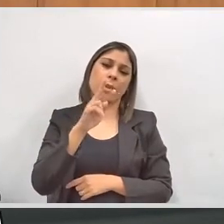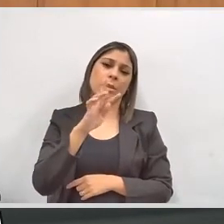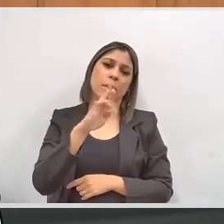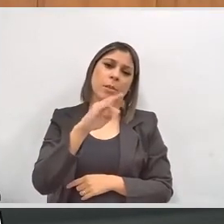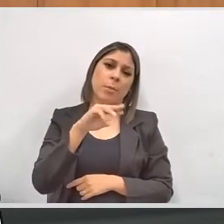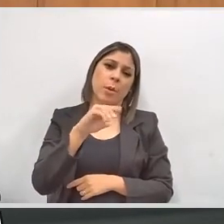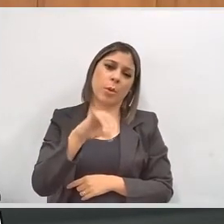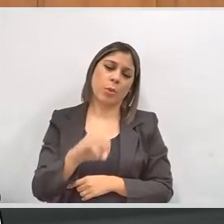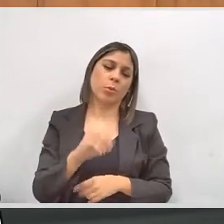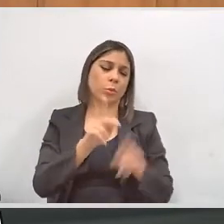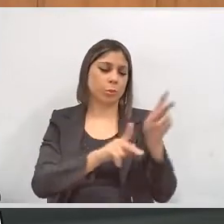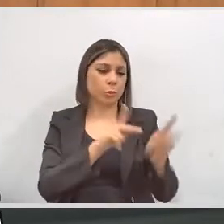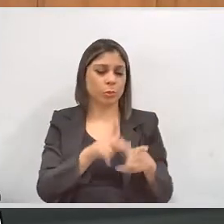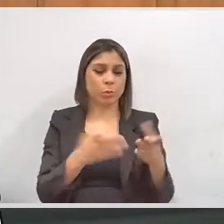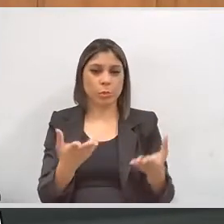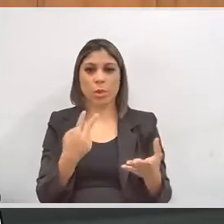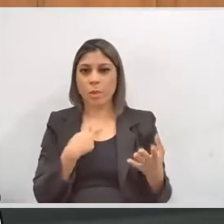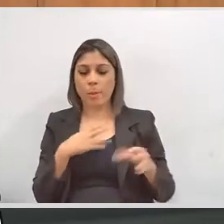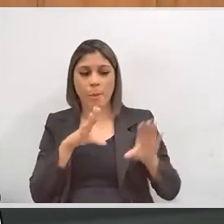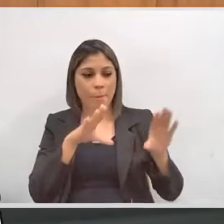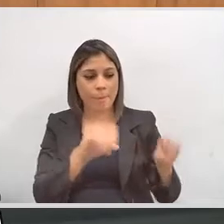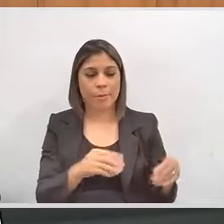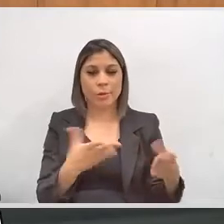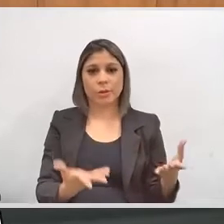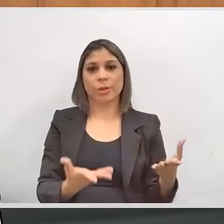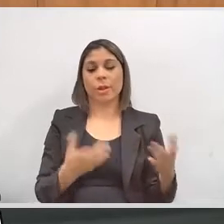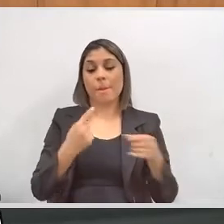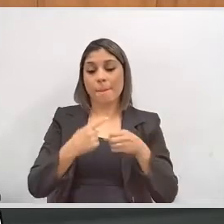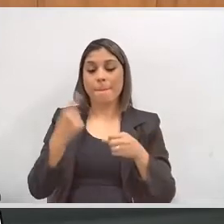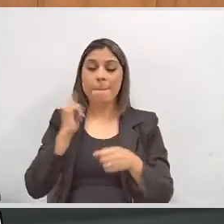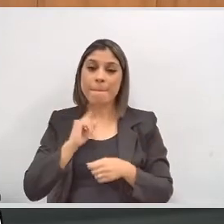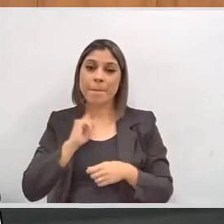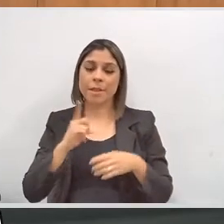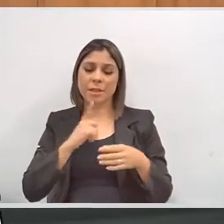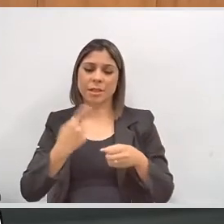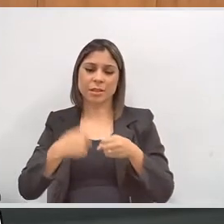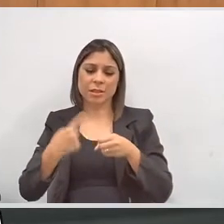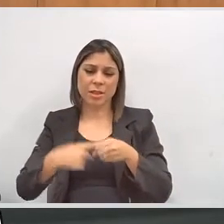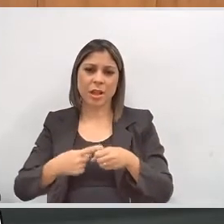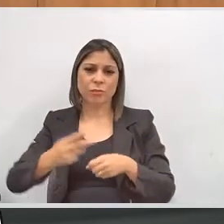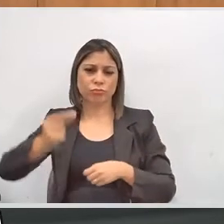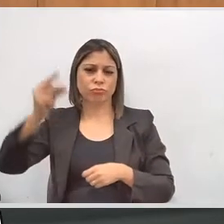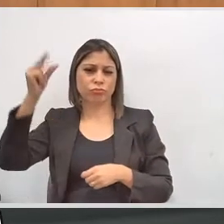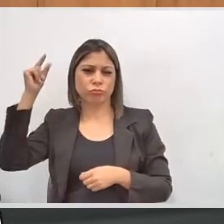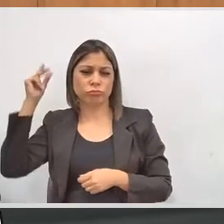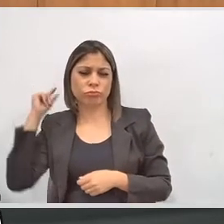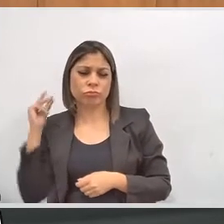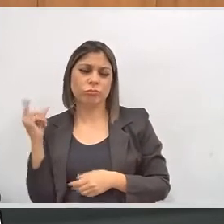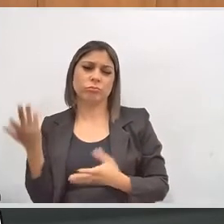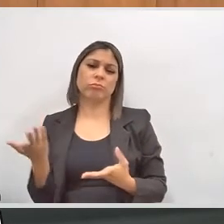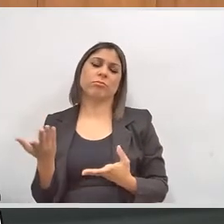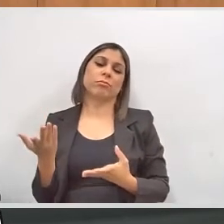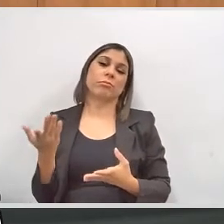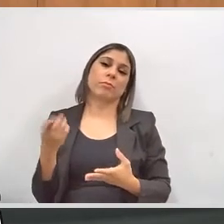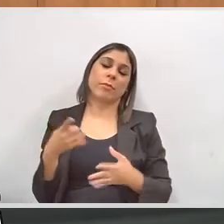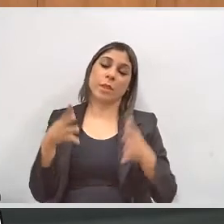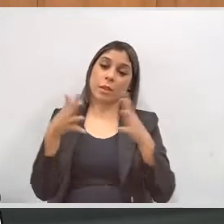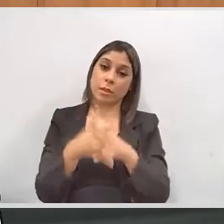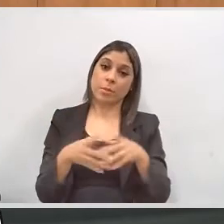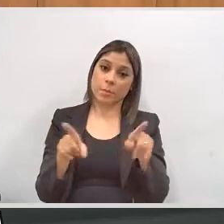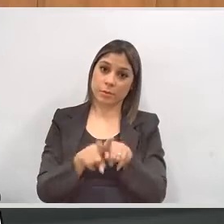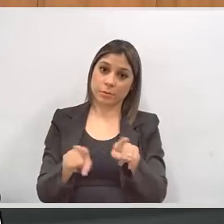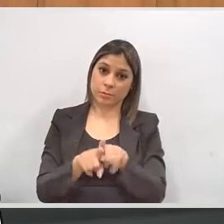vários os tombamentos. Minas Gerais é um Estado que conta com cidades muito antigas. e isso